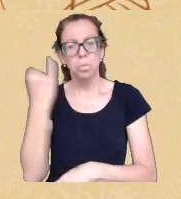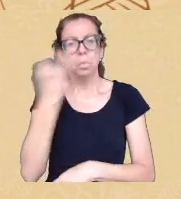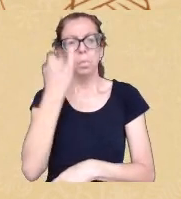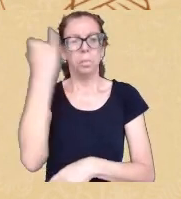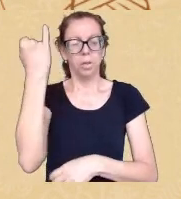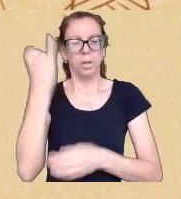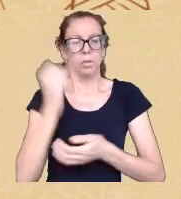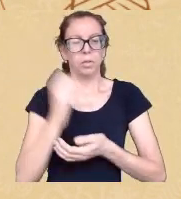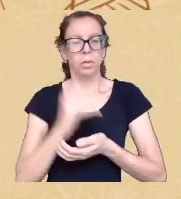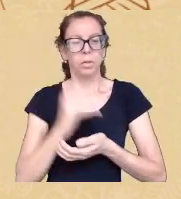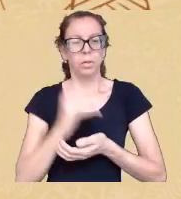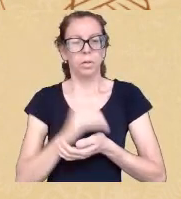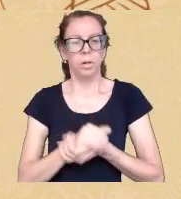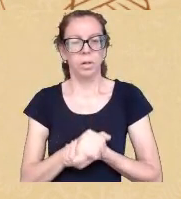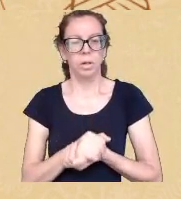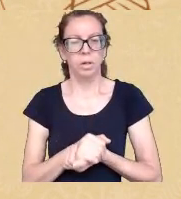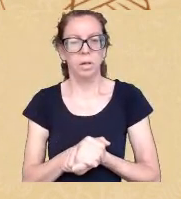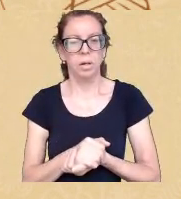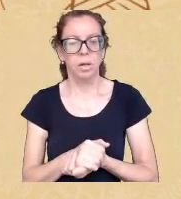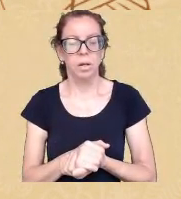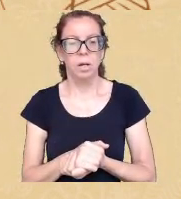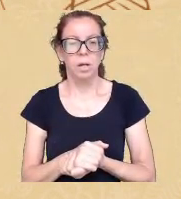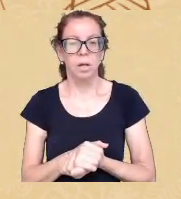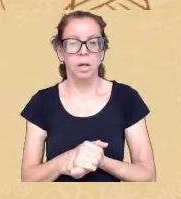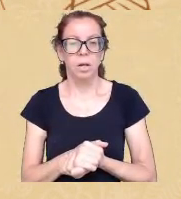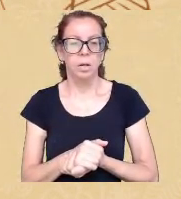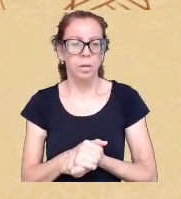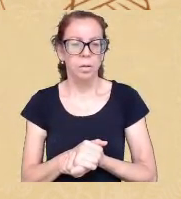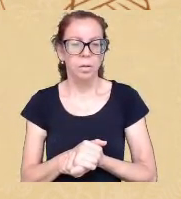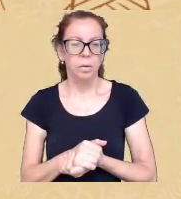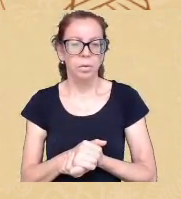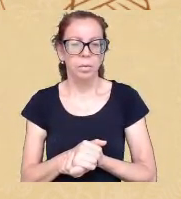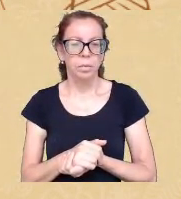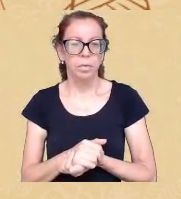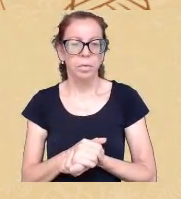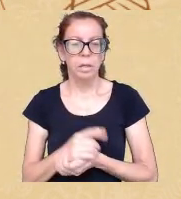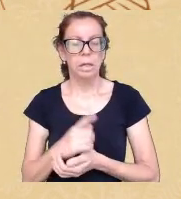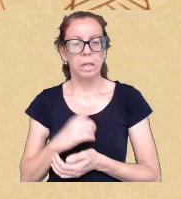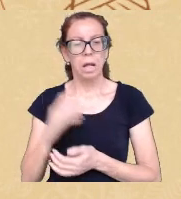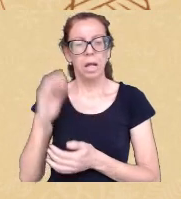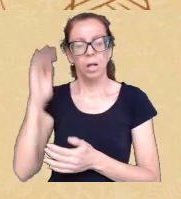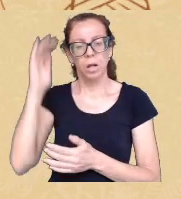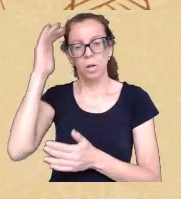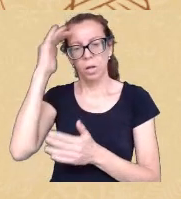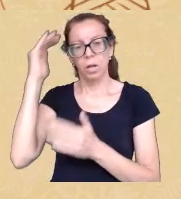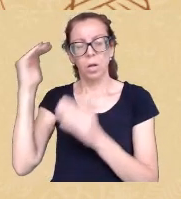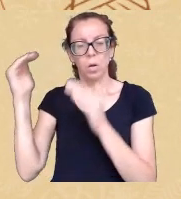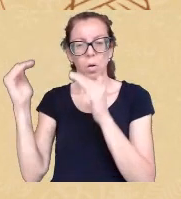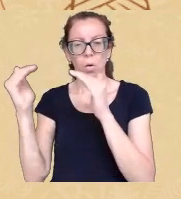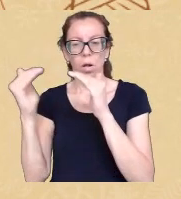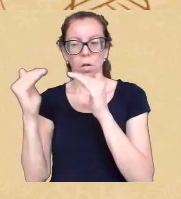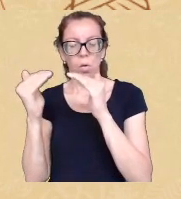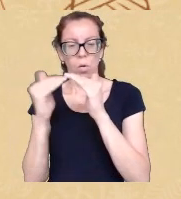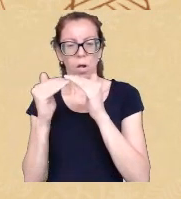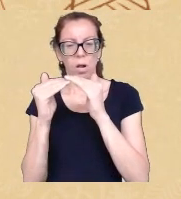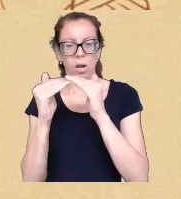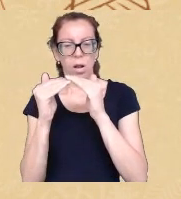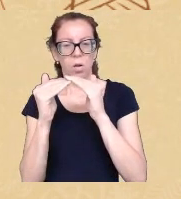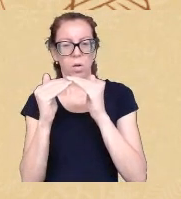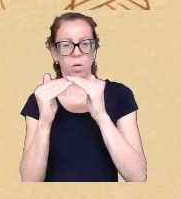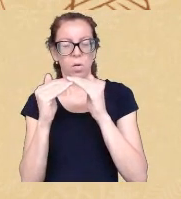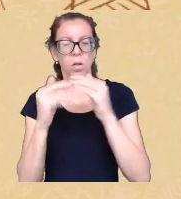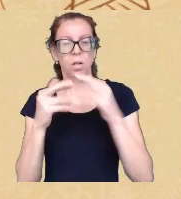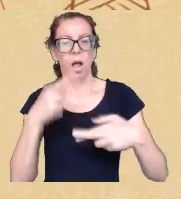eu tenho assim a desconfiança pensando nas relações de poder quem está numa relação de poder de dominância